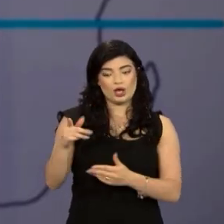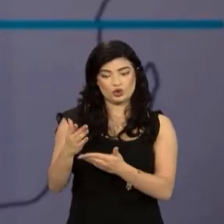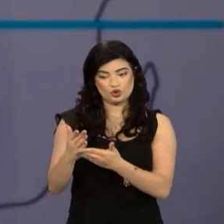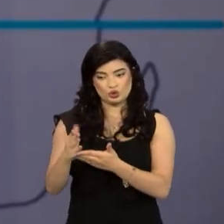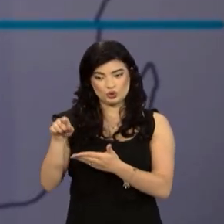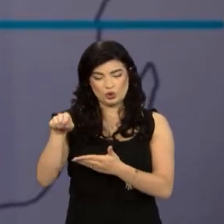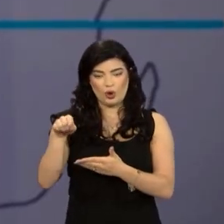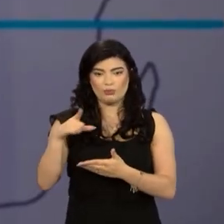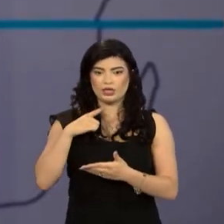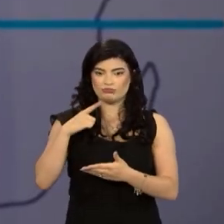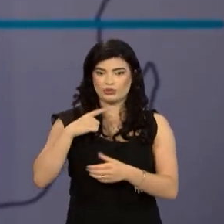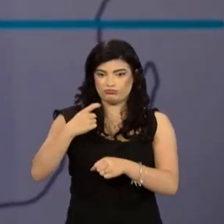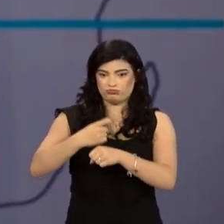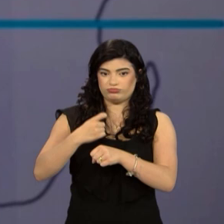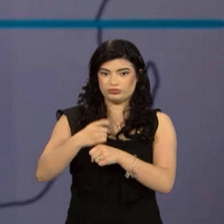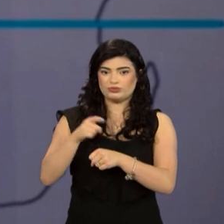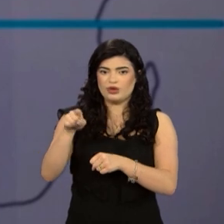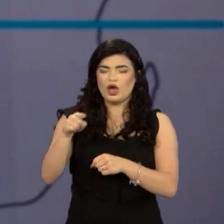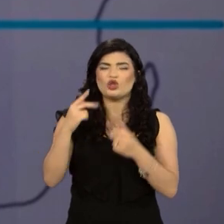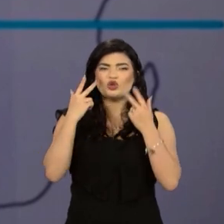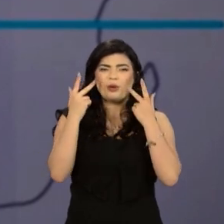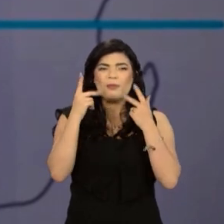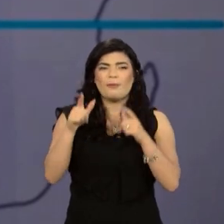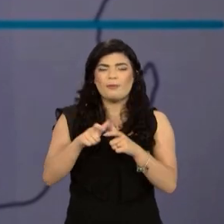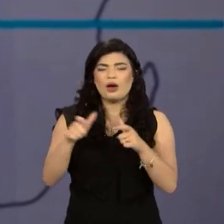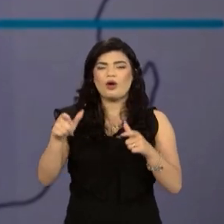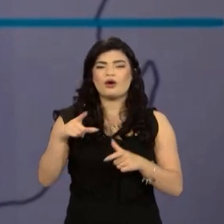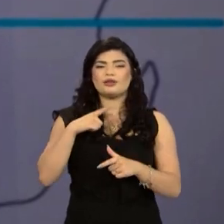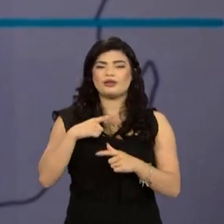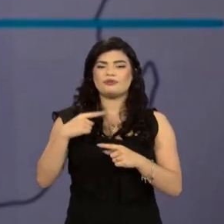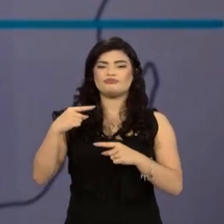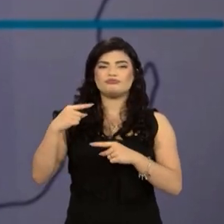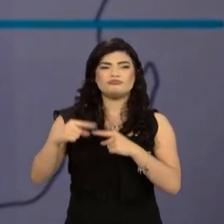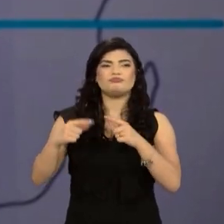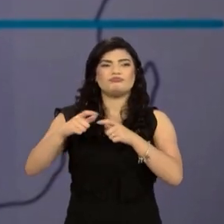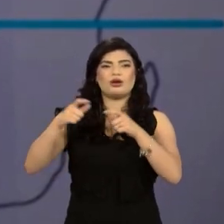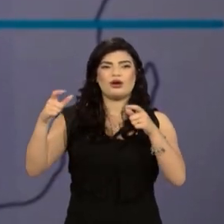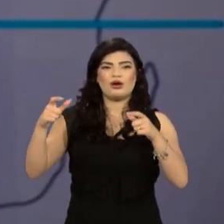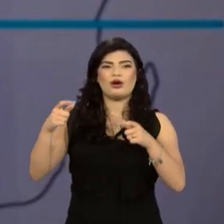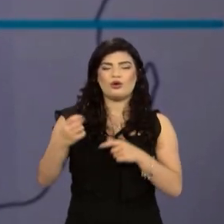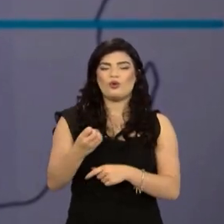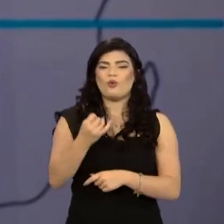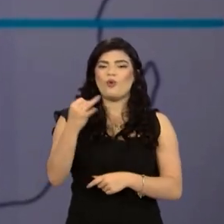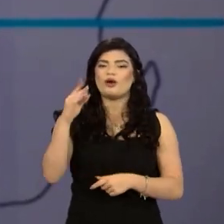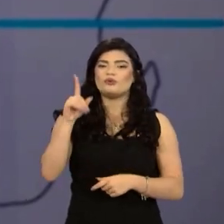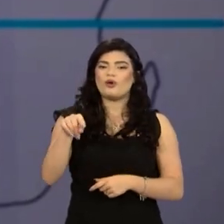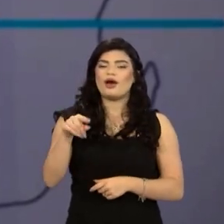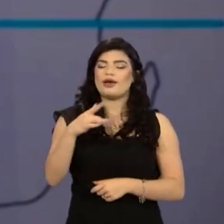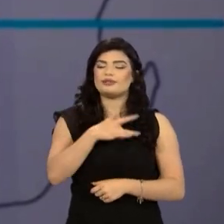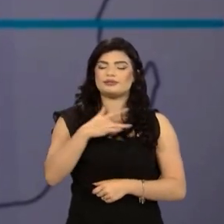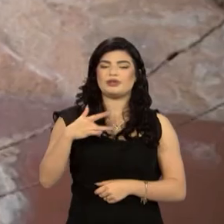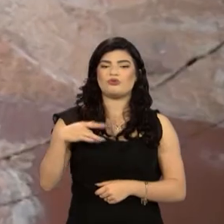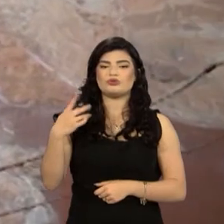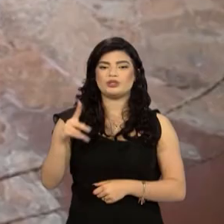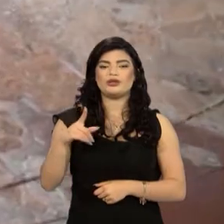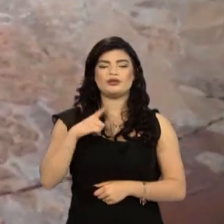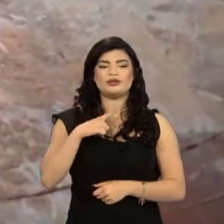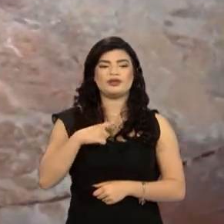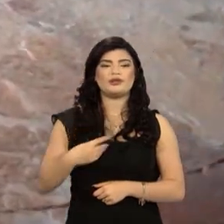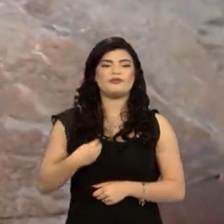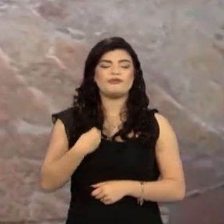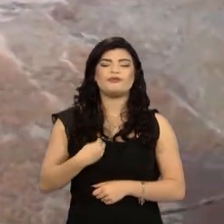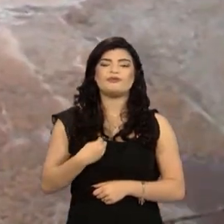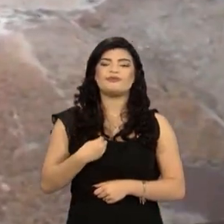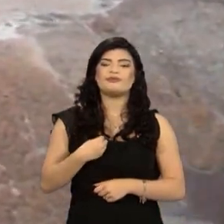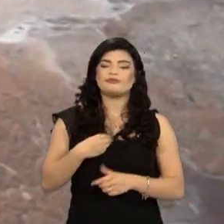industriais que nós temos, o mais comum e que é gerado em maior quantidade, sem dúvida, são os orgânicos. Os orgânicos, a gente